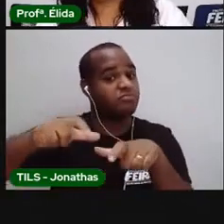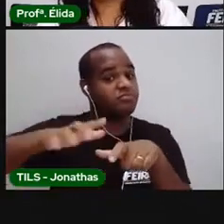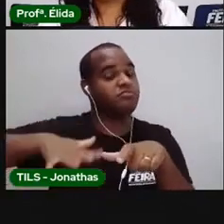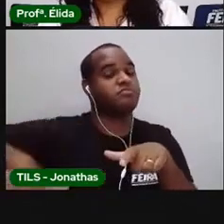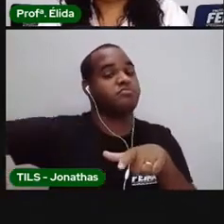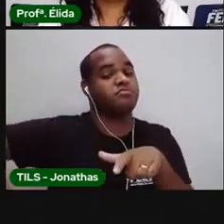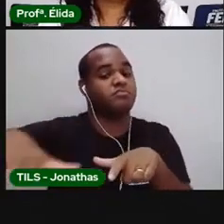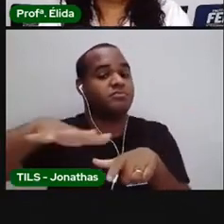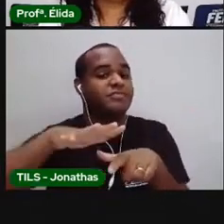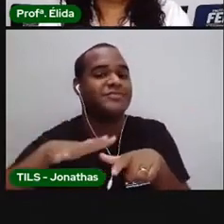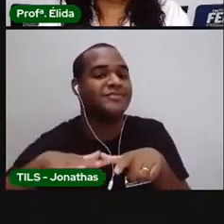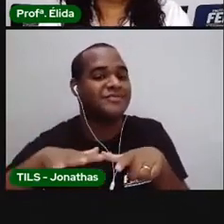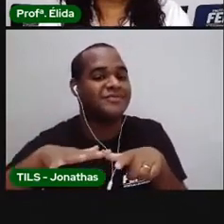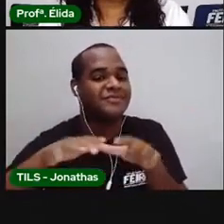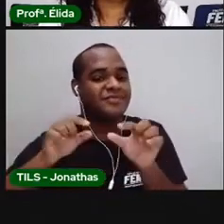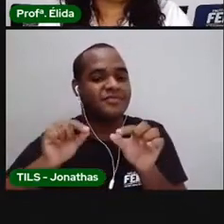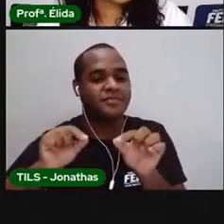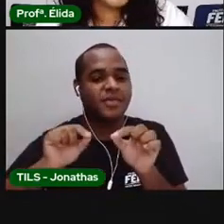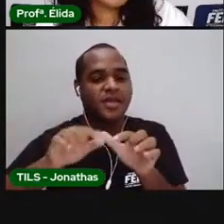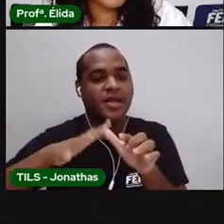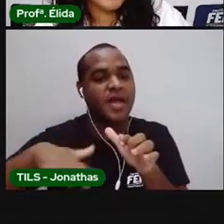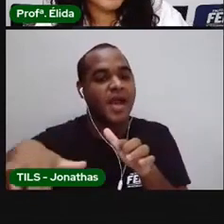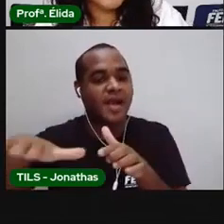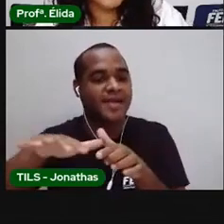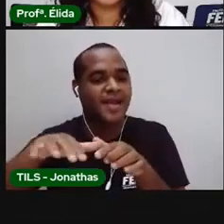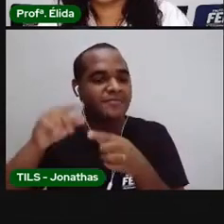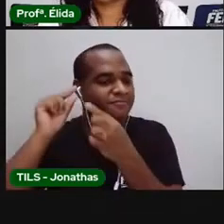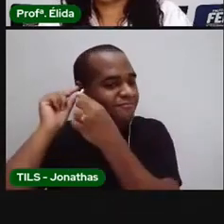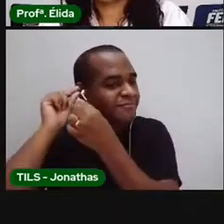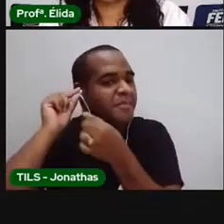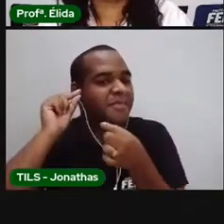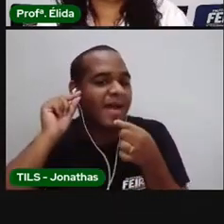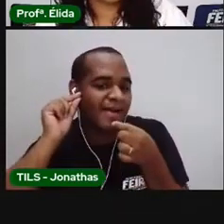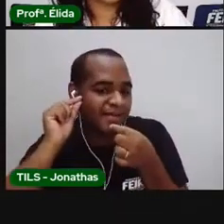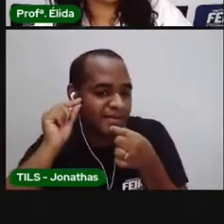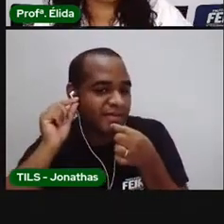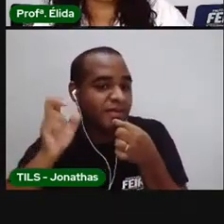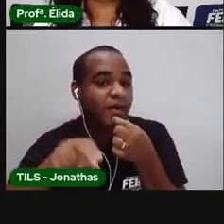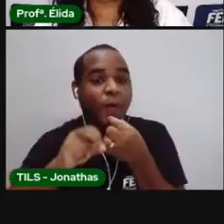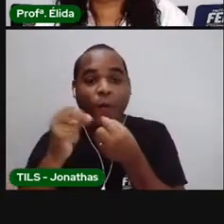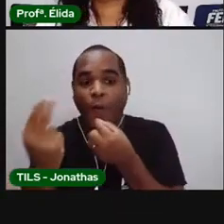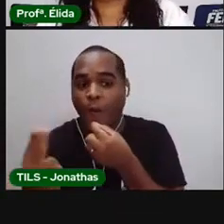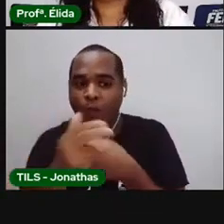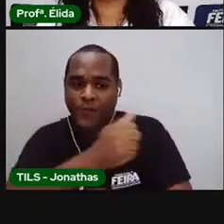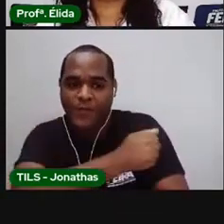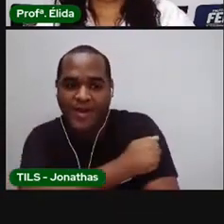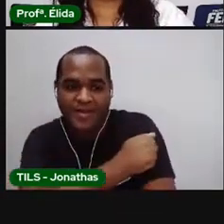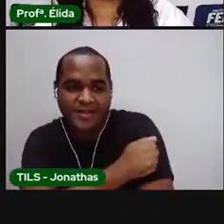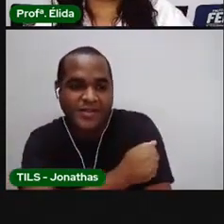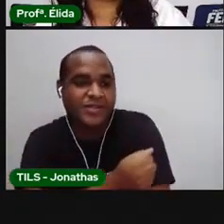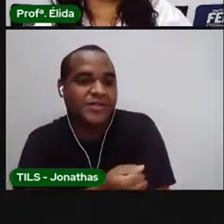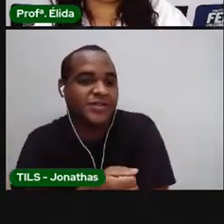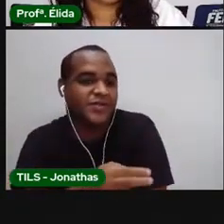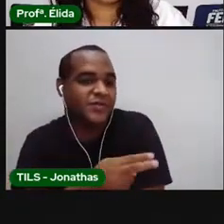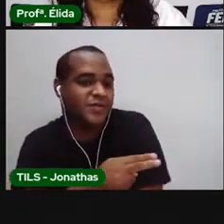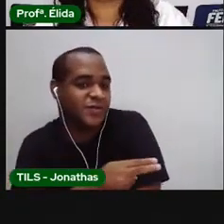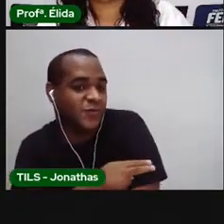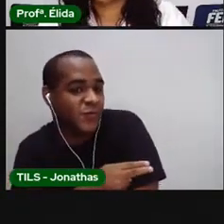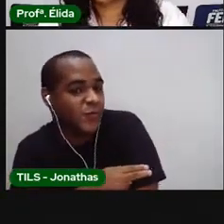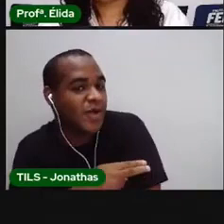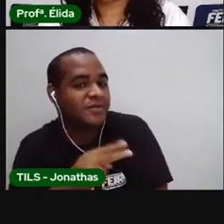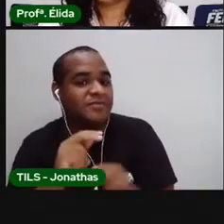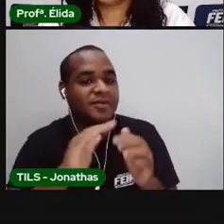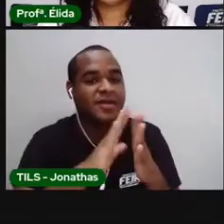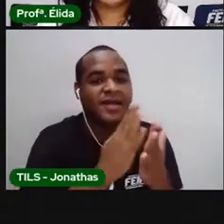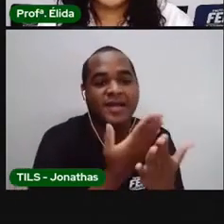de telemarketing. Ou alunos do segundo ano da escola